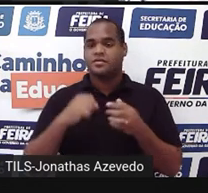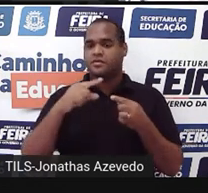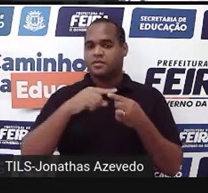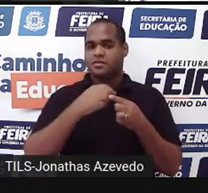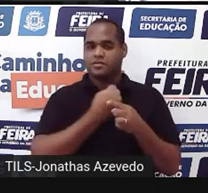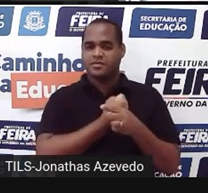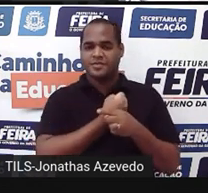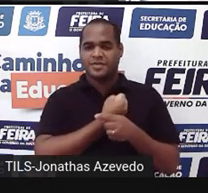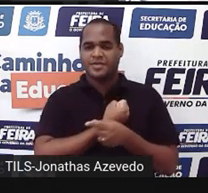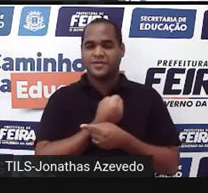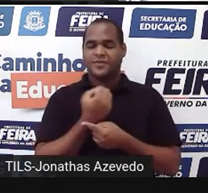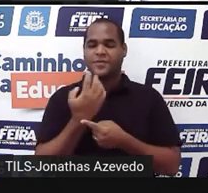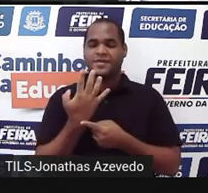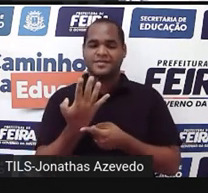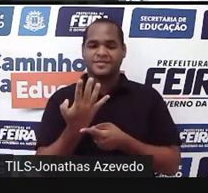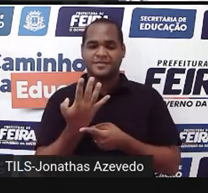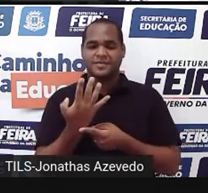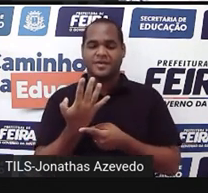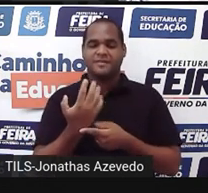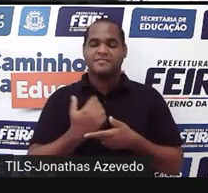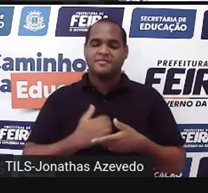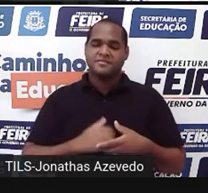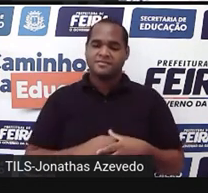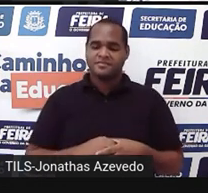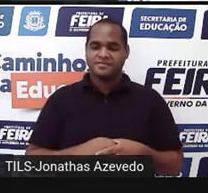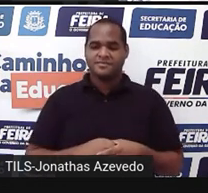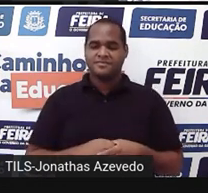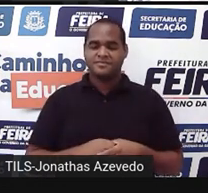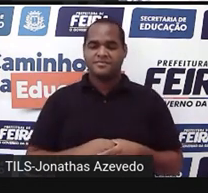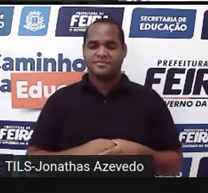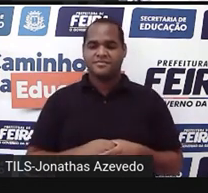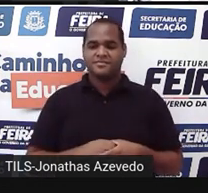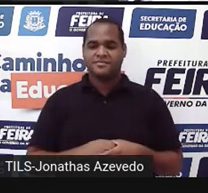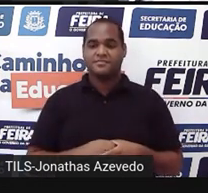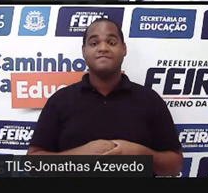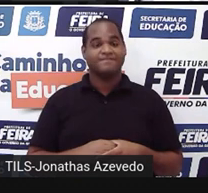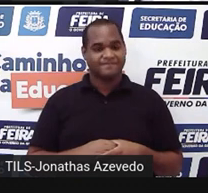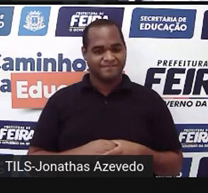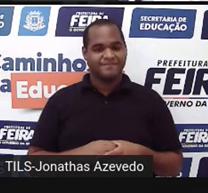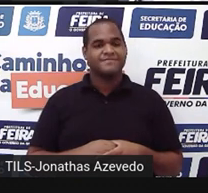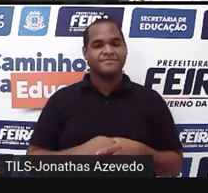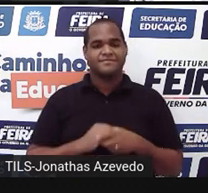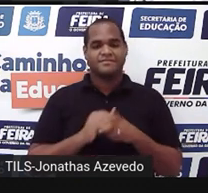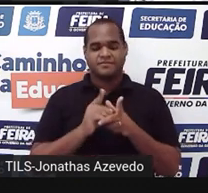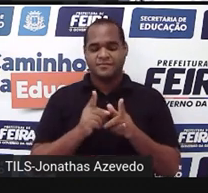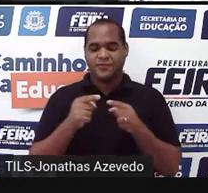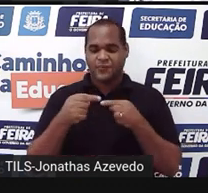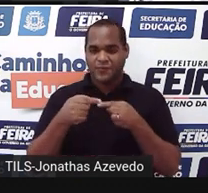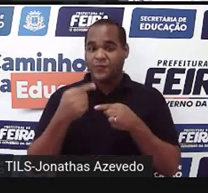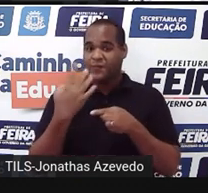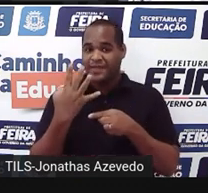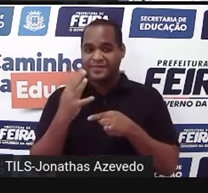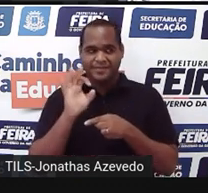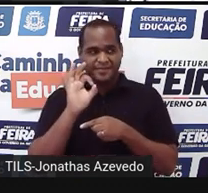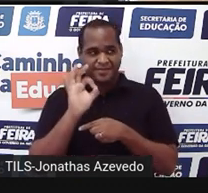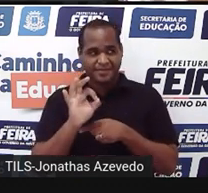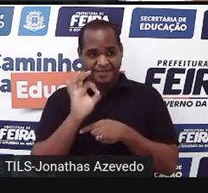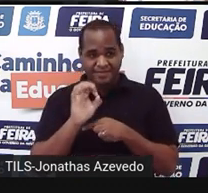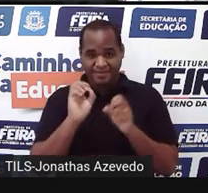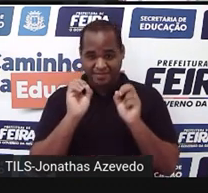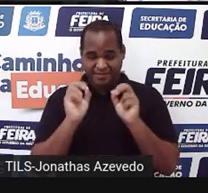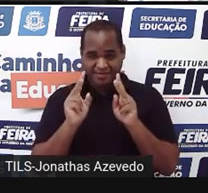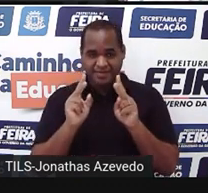fileira tem um, dois, três, quatro cubinhos. Tá bom? Então,